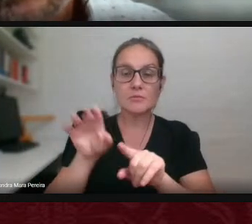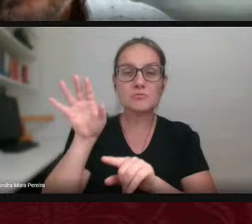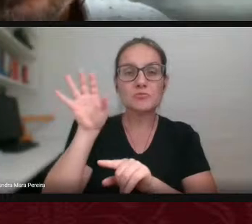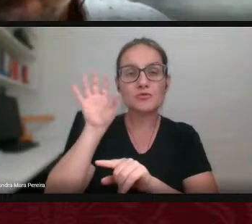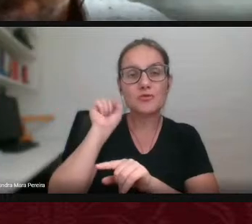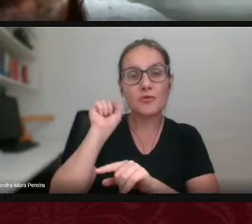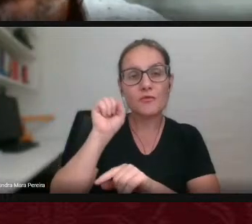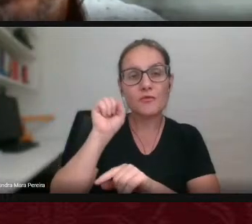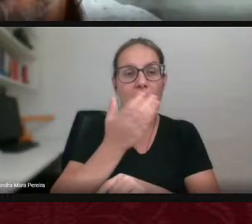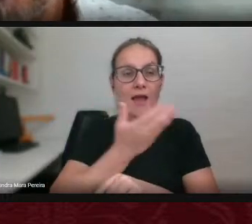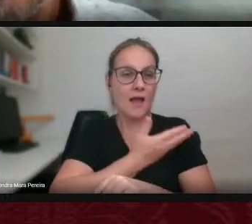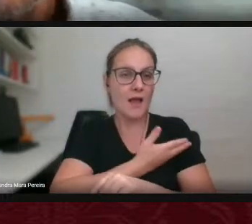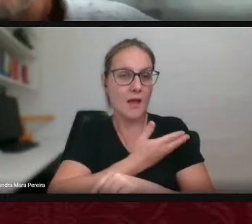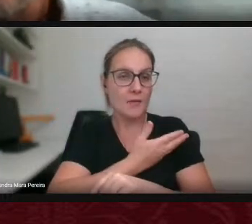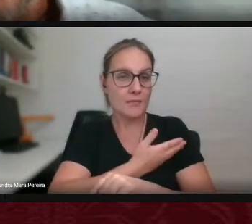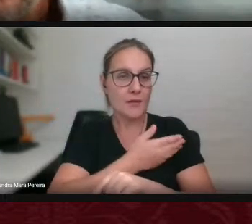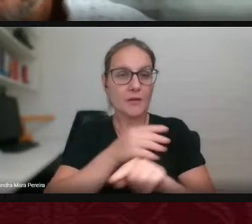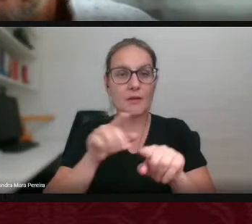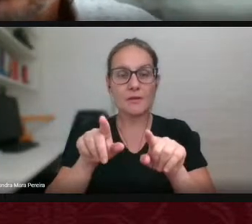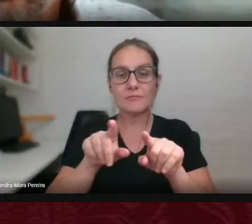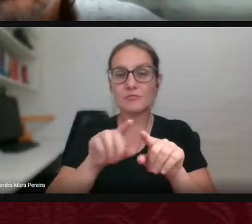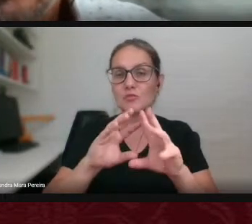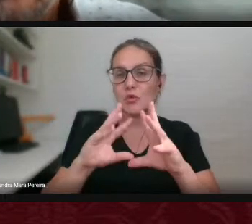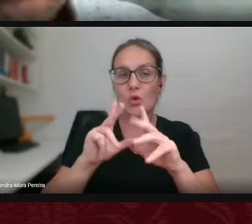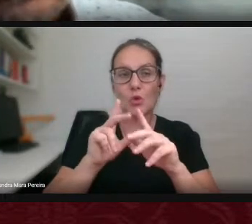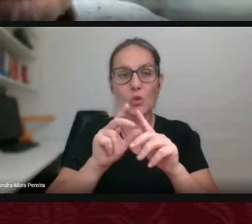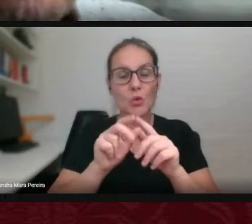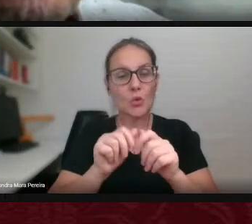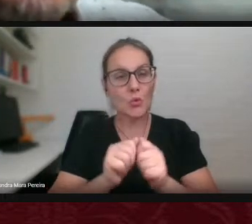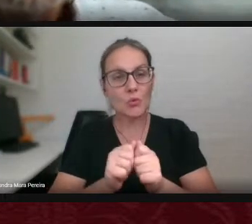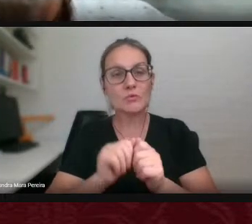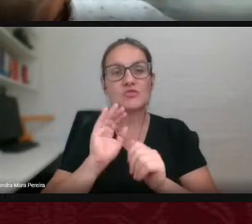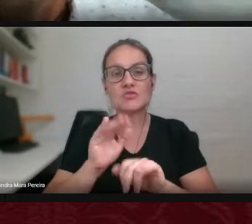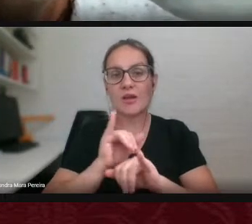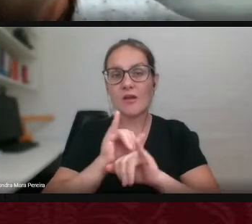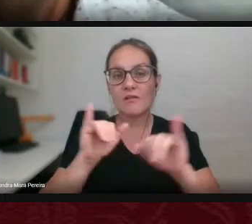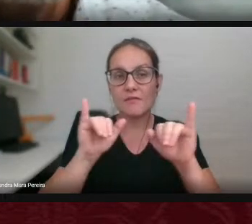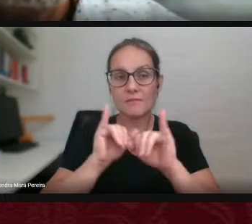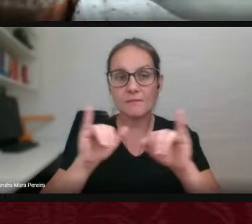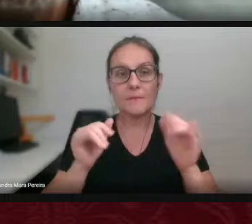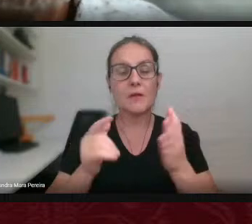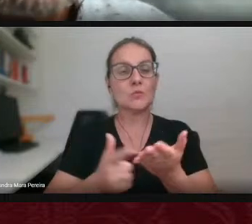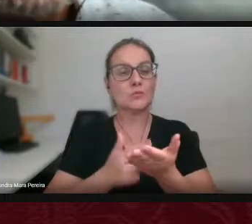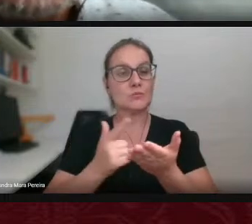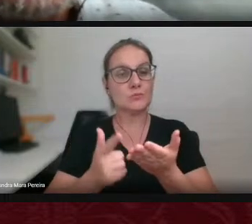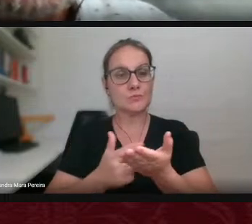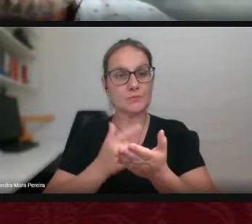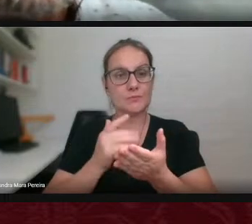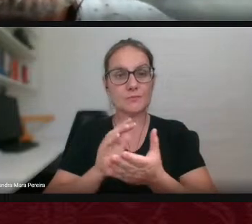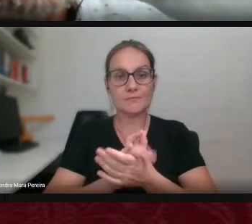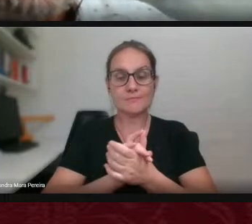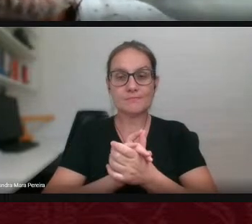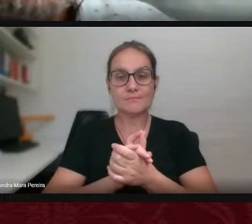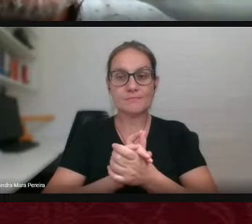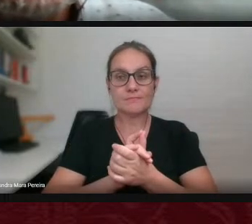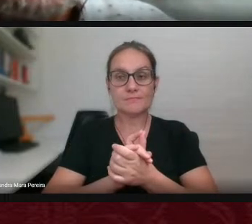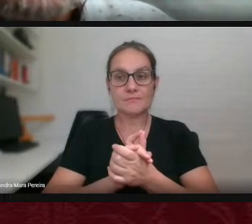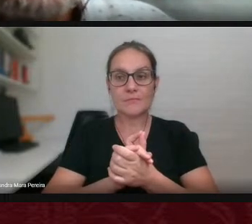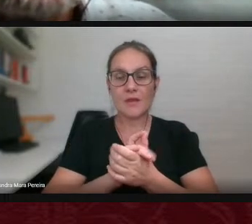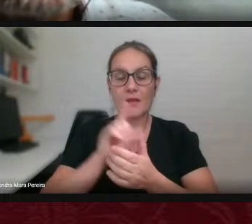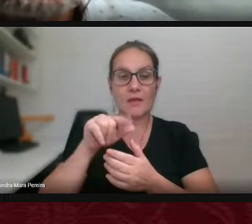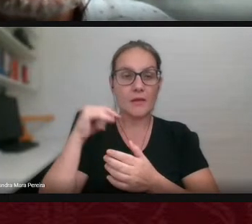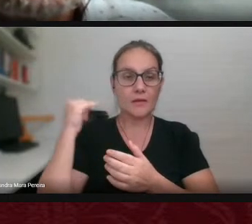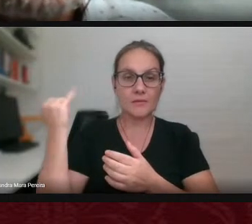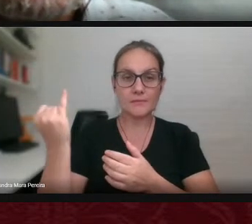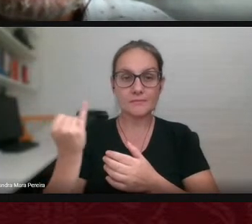colegas o Vito a Gisele o Manuel e a Ana eu acho que tão importante